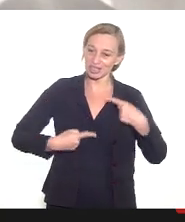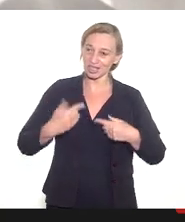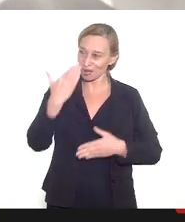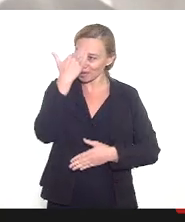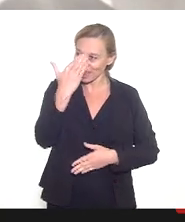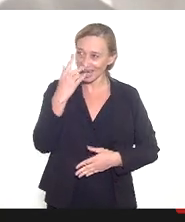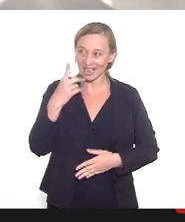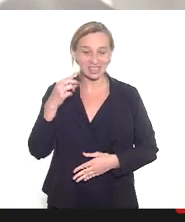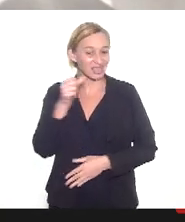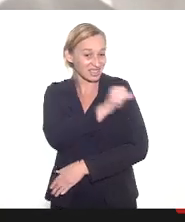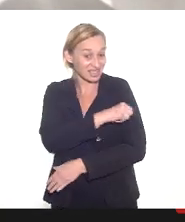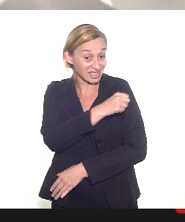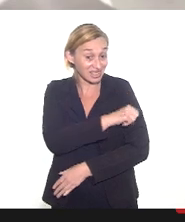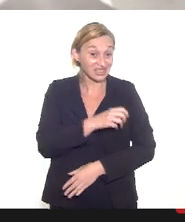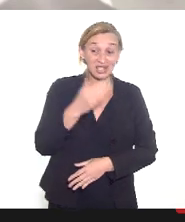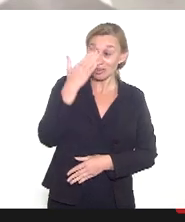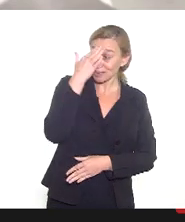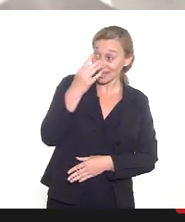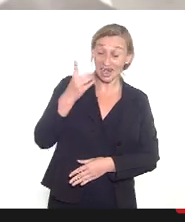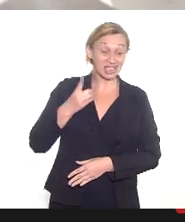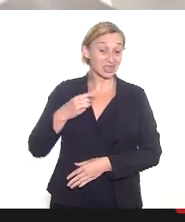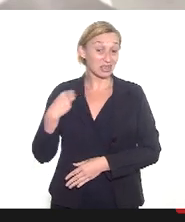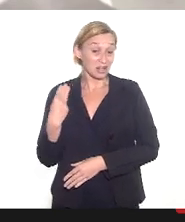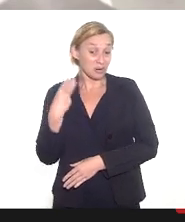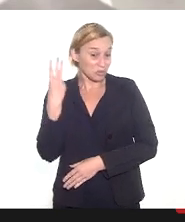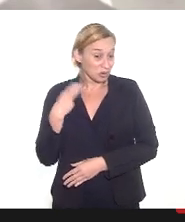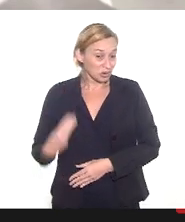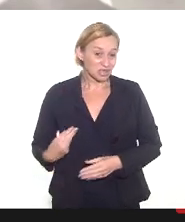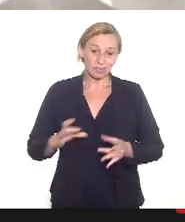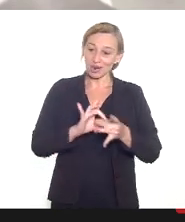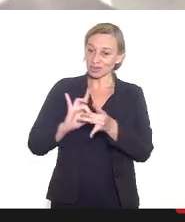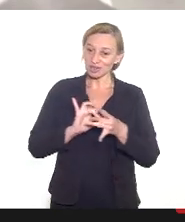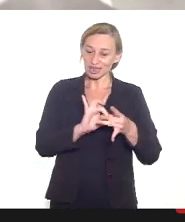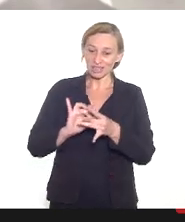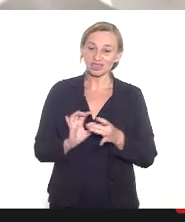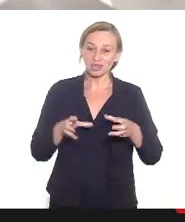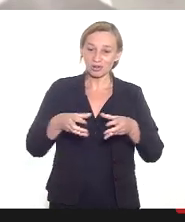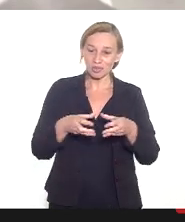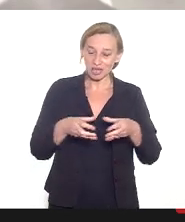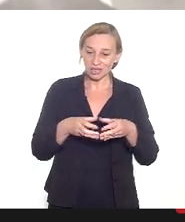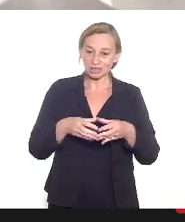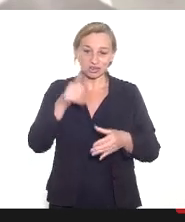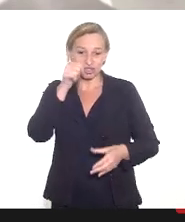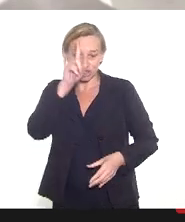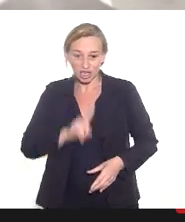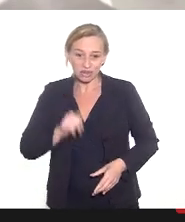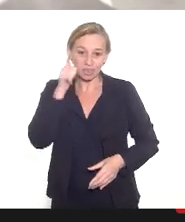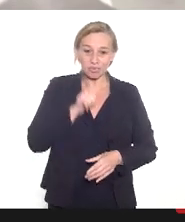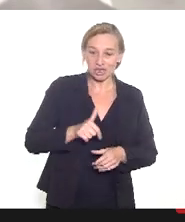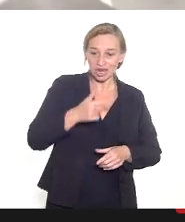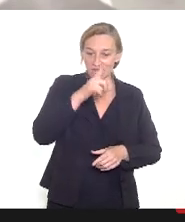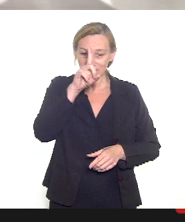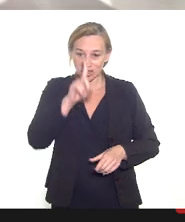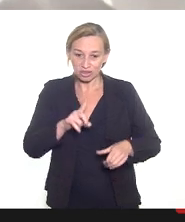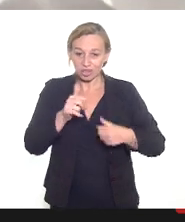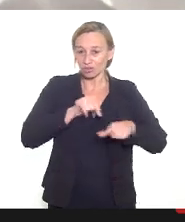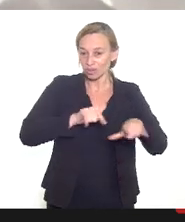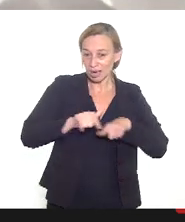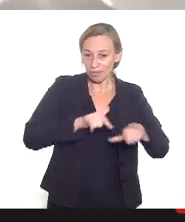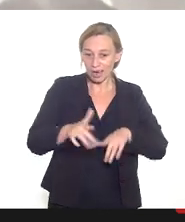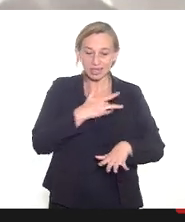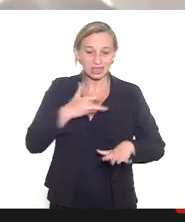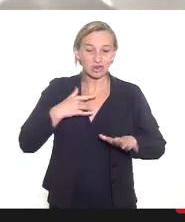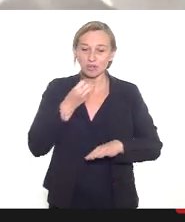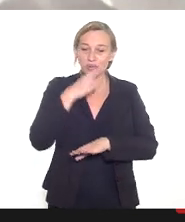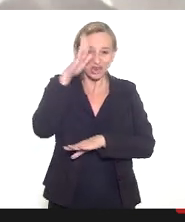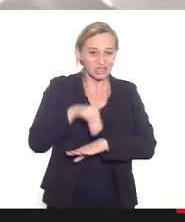obrigada Rejane obrigada Mônica Francisco pela união da Comissão dos Direitos da Mulher de Trabalho da Comissão de Saúde uma